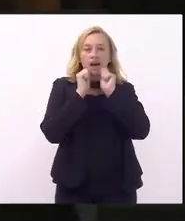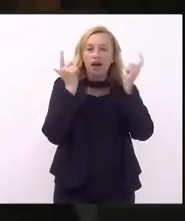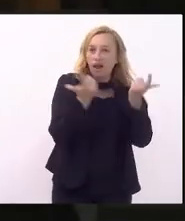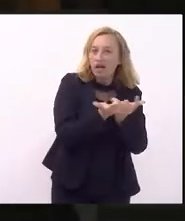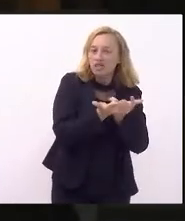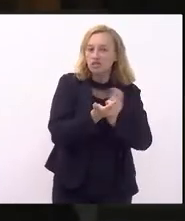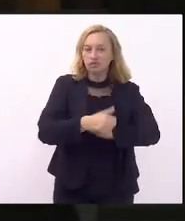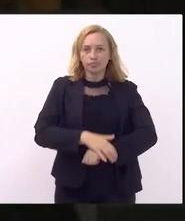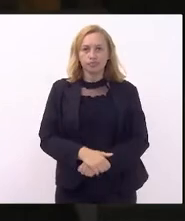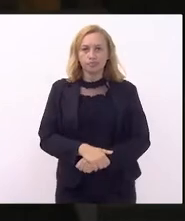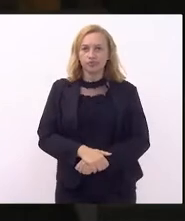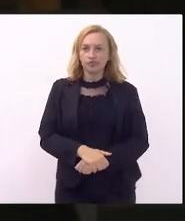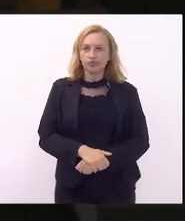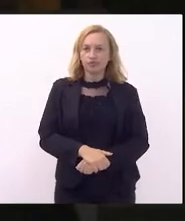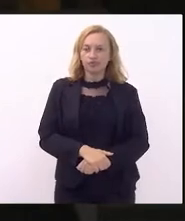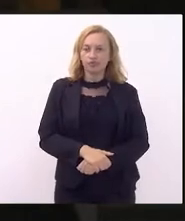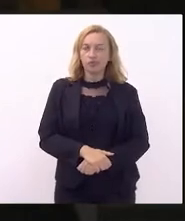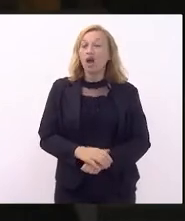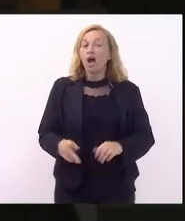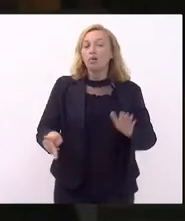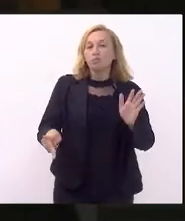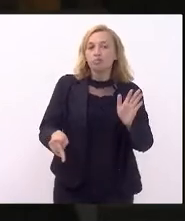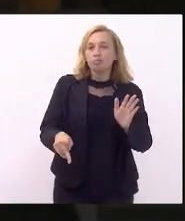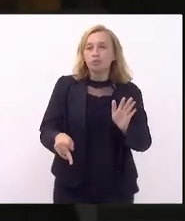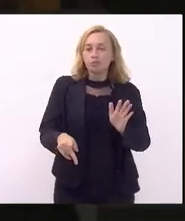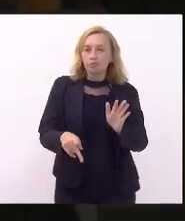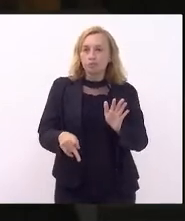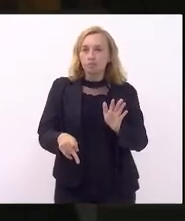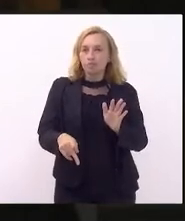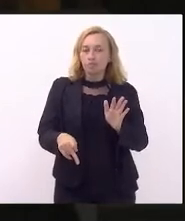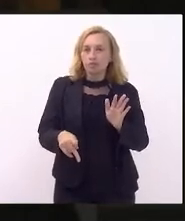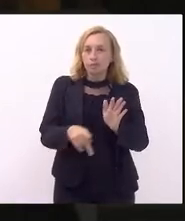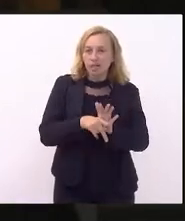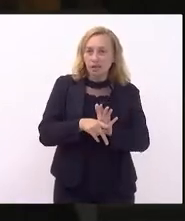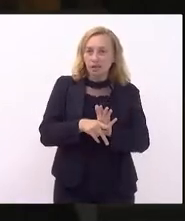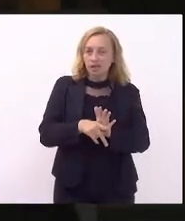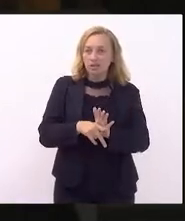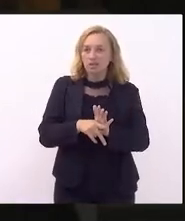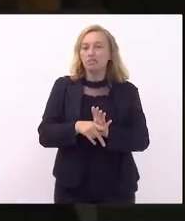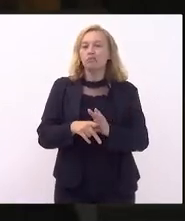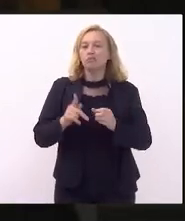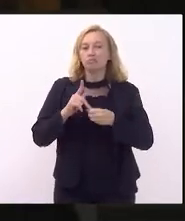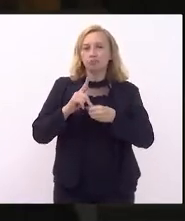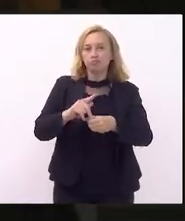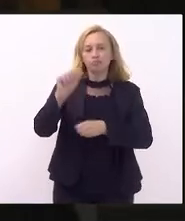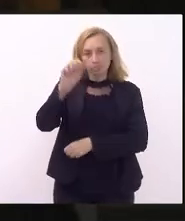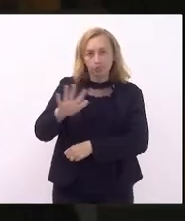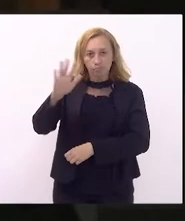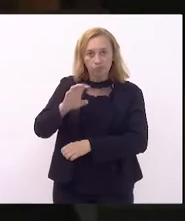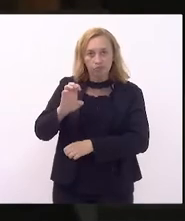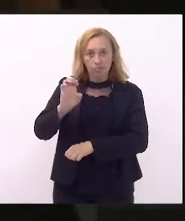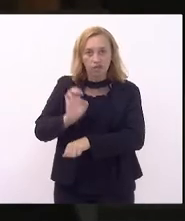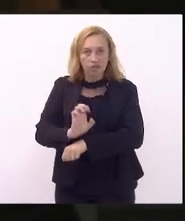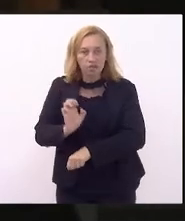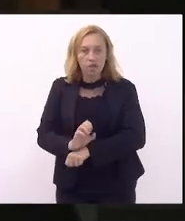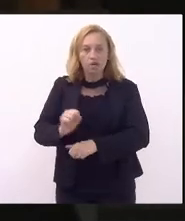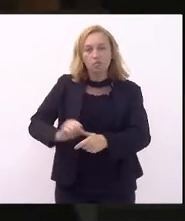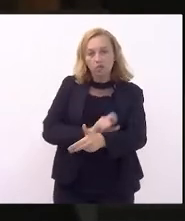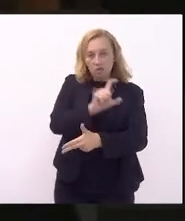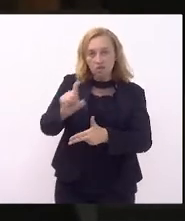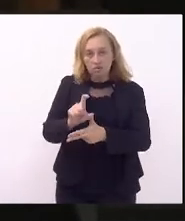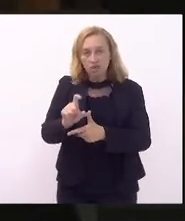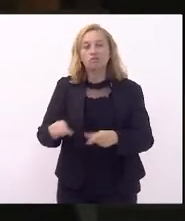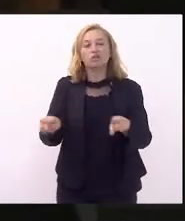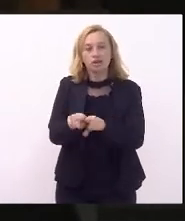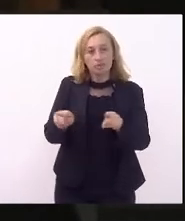respaldada pela Procuradoria Geral do Estado, como o Poder Executivo também o